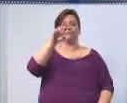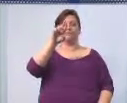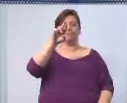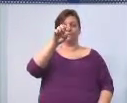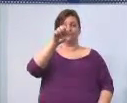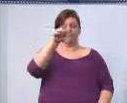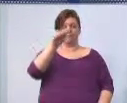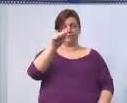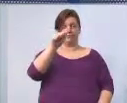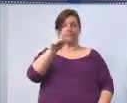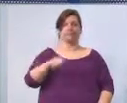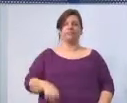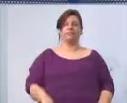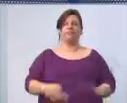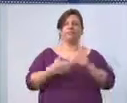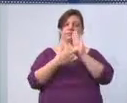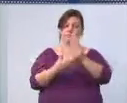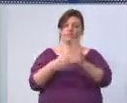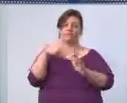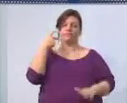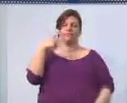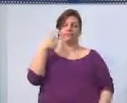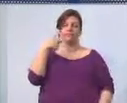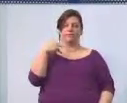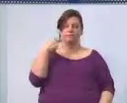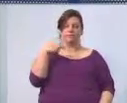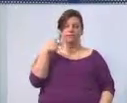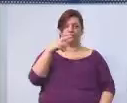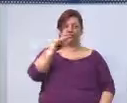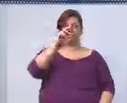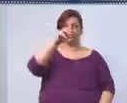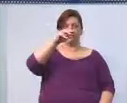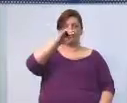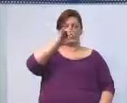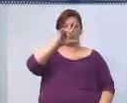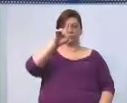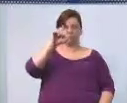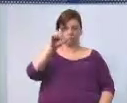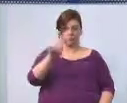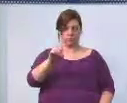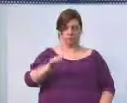Andréia Belbuço, representando o vereador Romildo Santos.